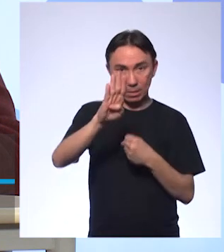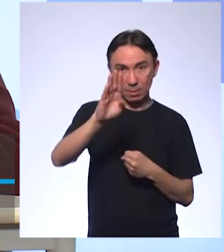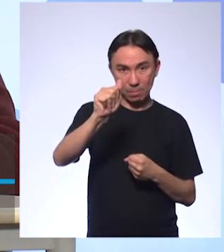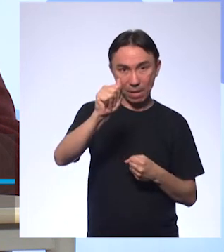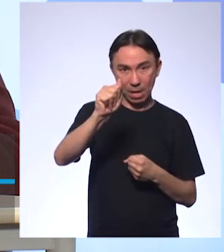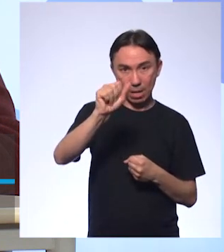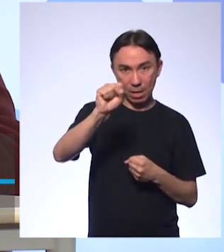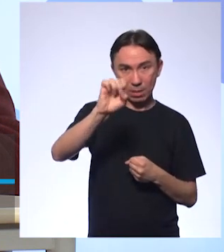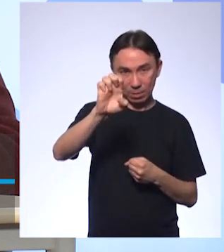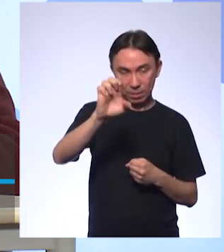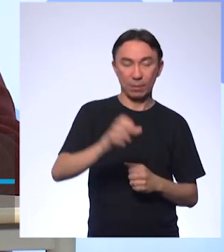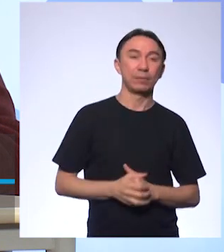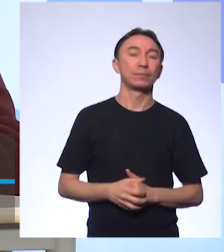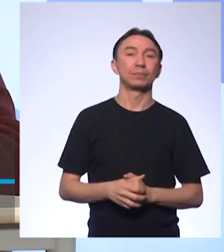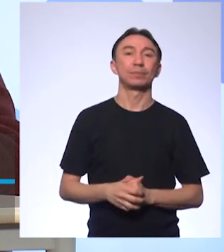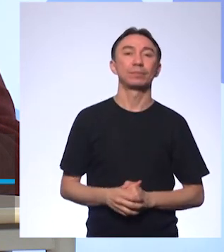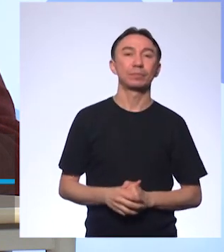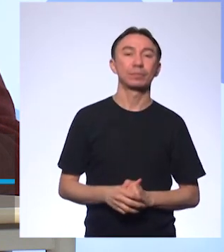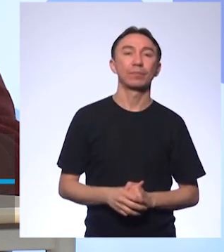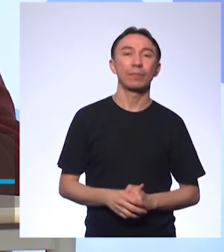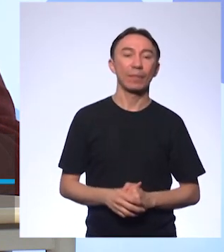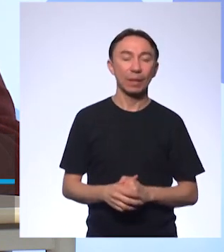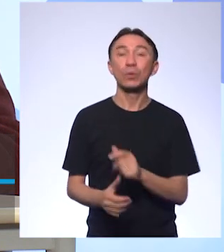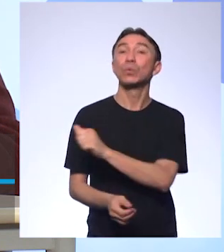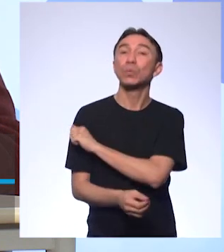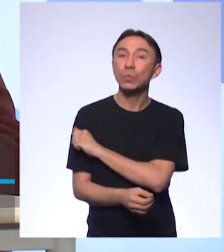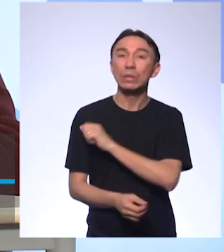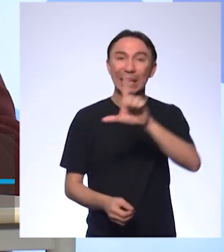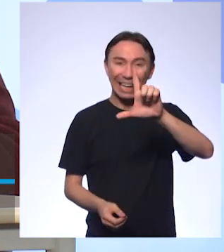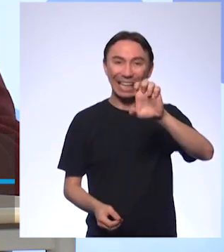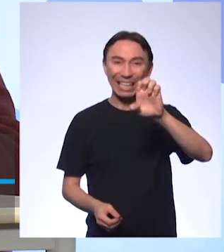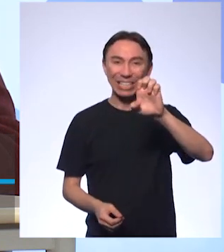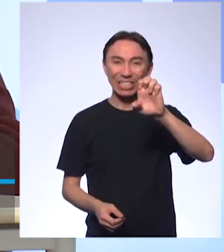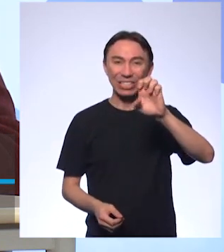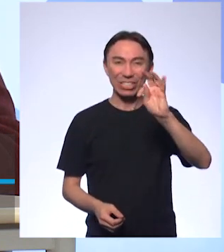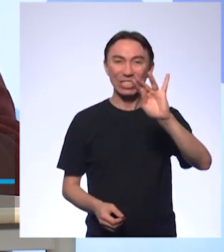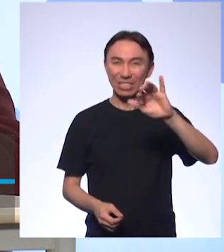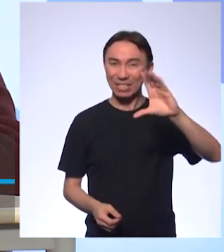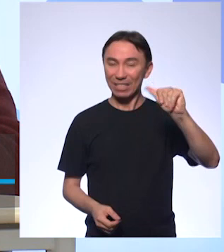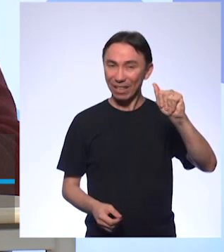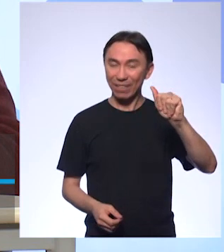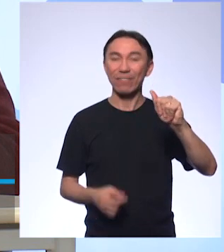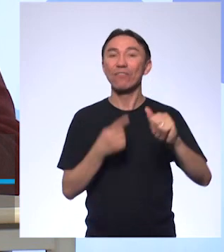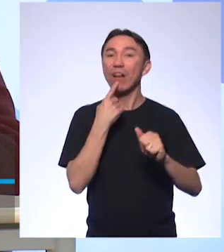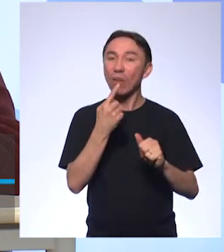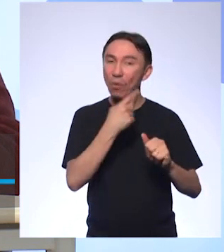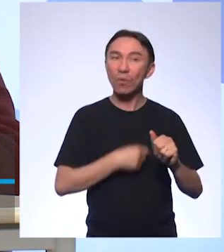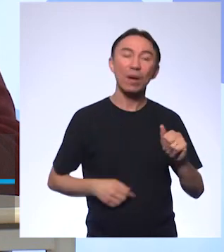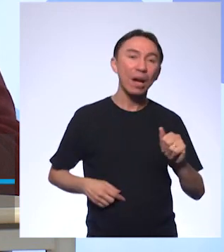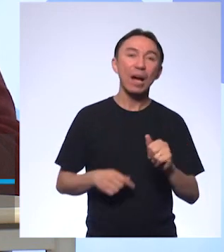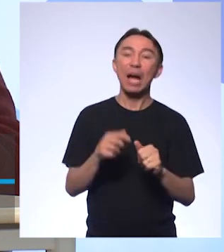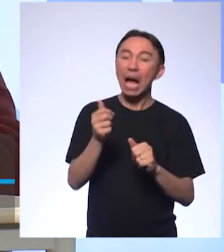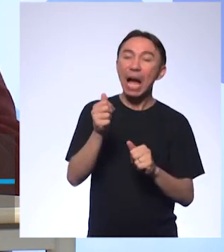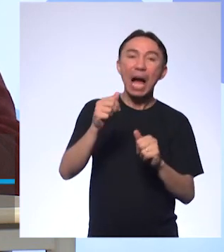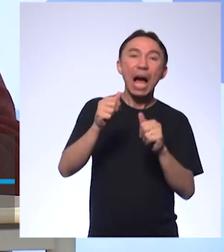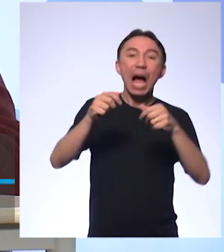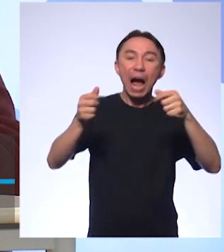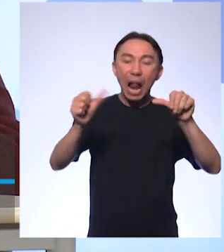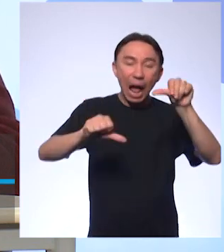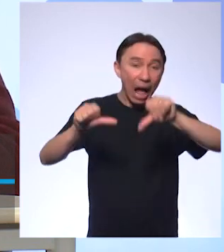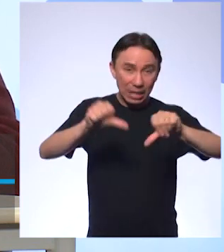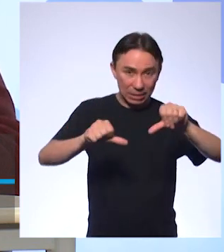Olha só. A aluna Letícia, através da professora Lúcia, cita que ácidas são refrigerante, leite e água com gás.